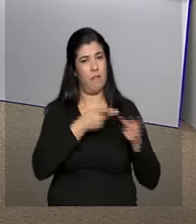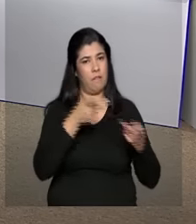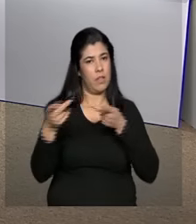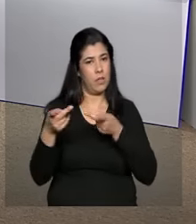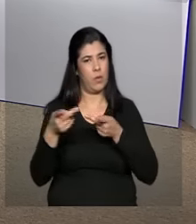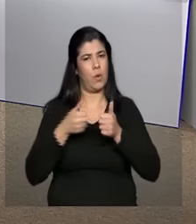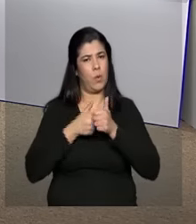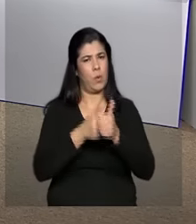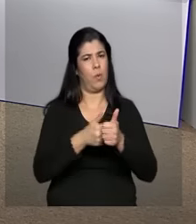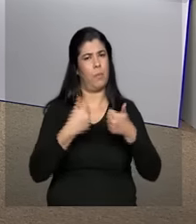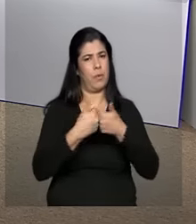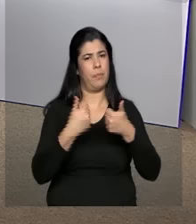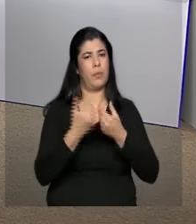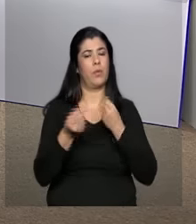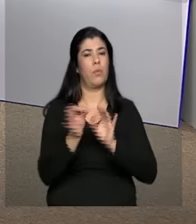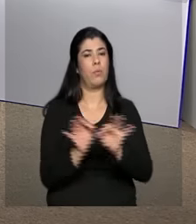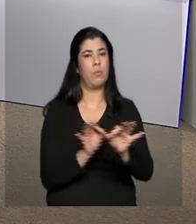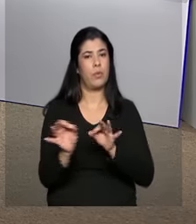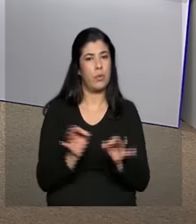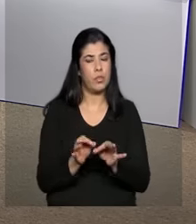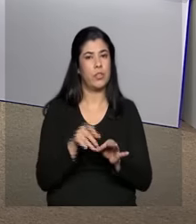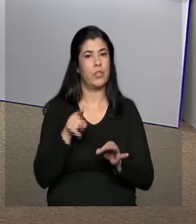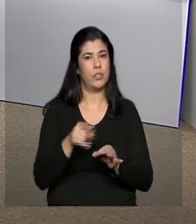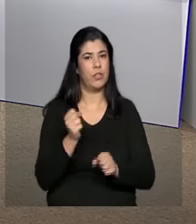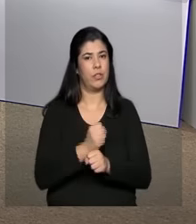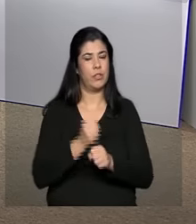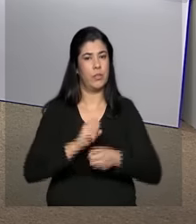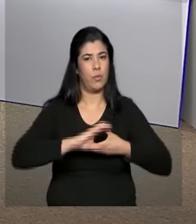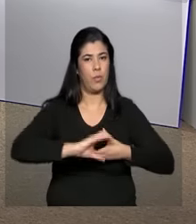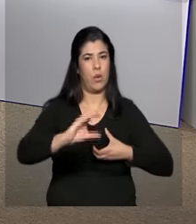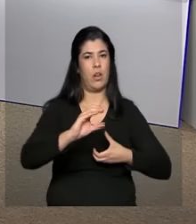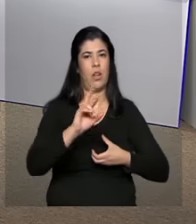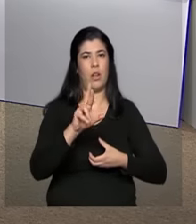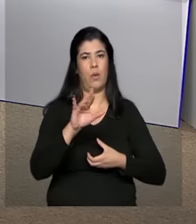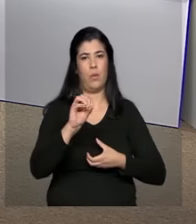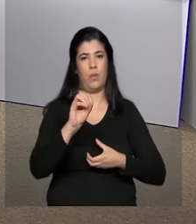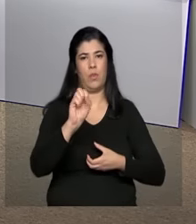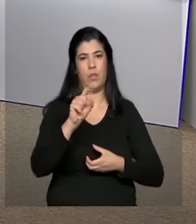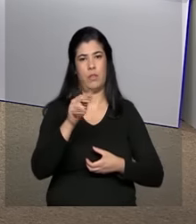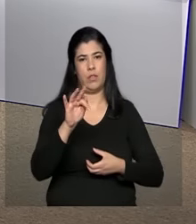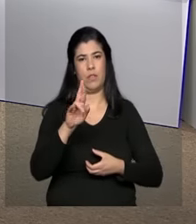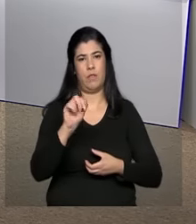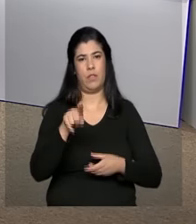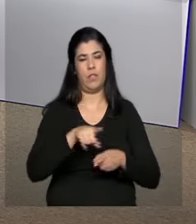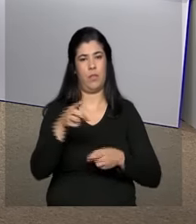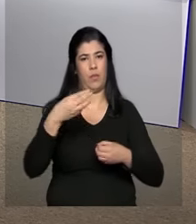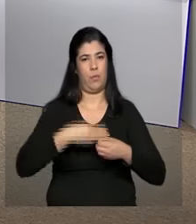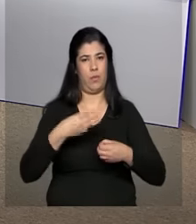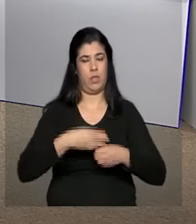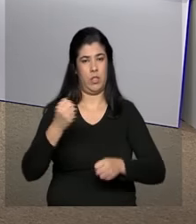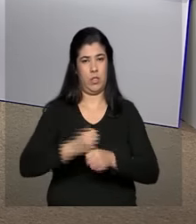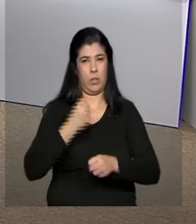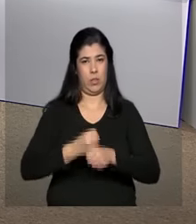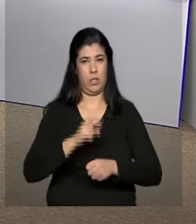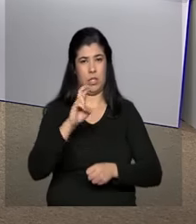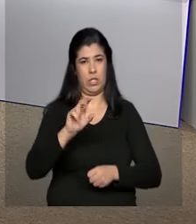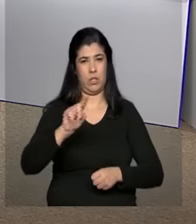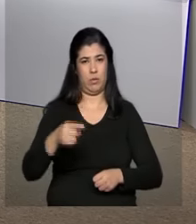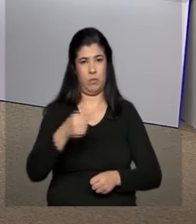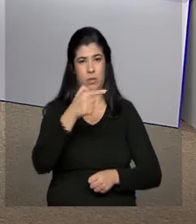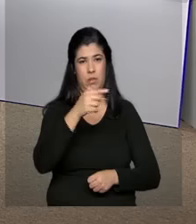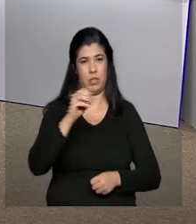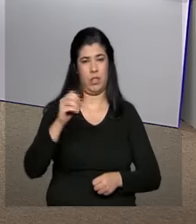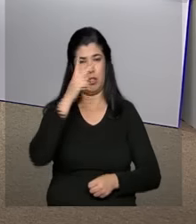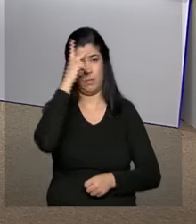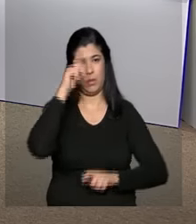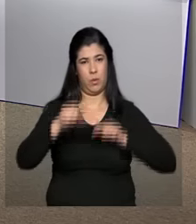acompanha de perto a execução do projeto de integração do Rio São Francisco. No município, a obra emprega mais de 5.700